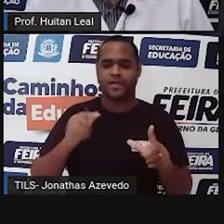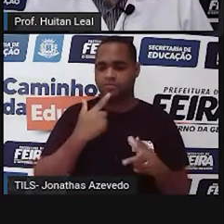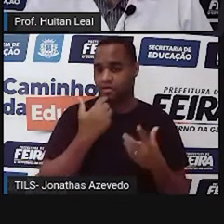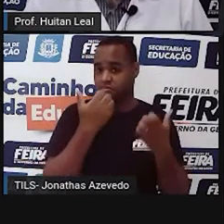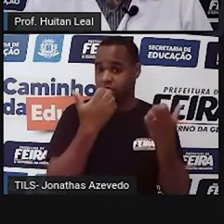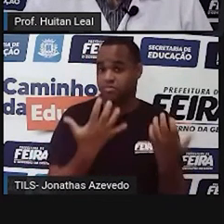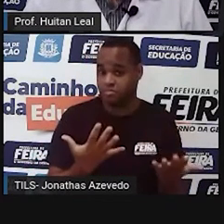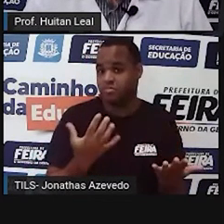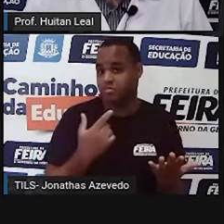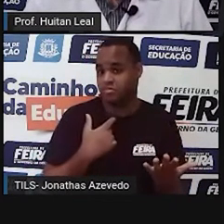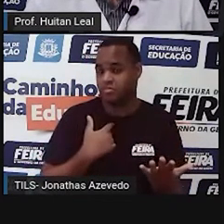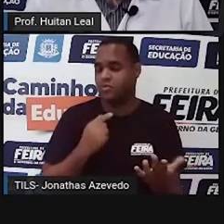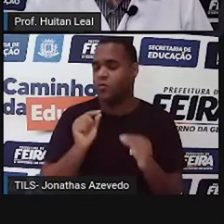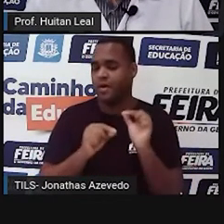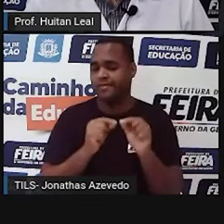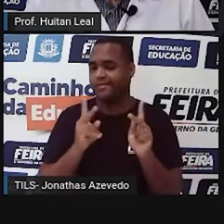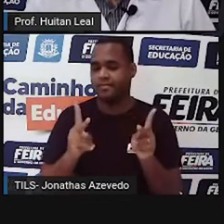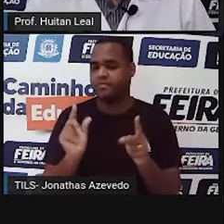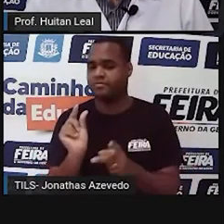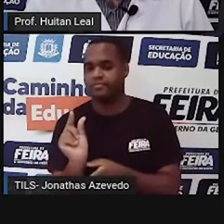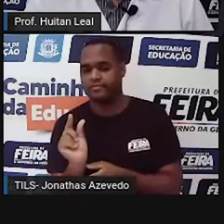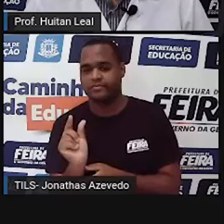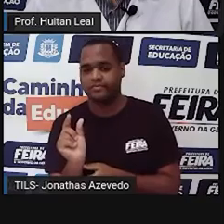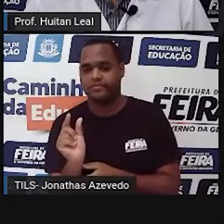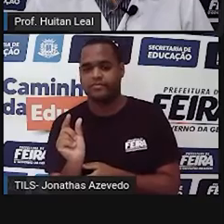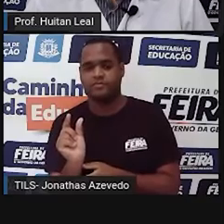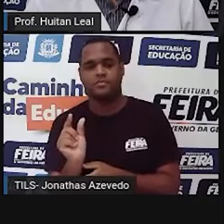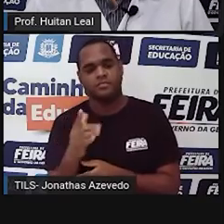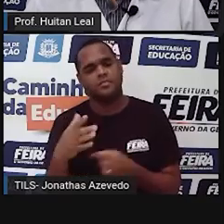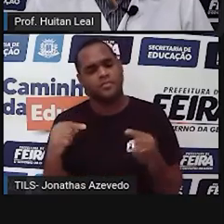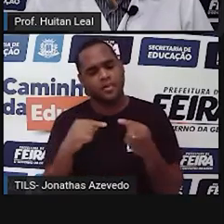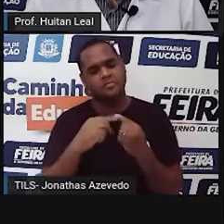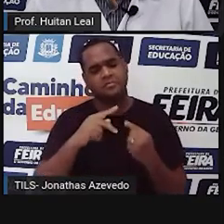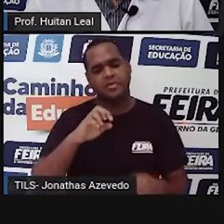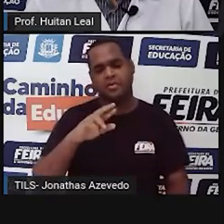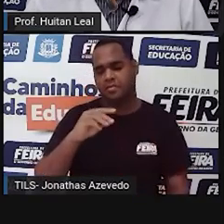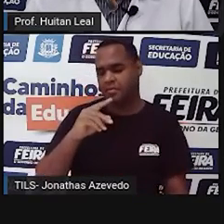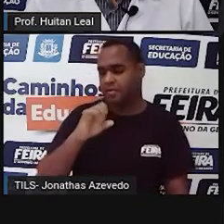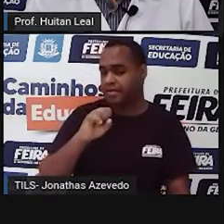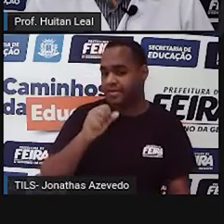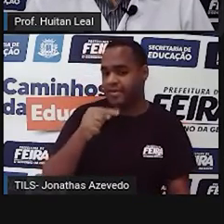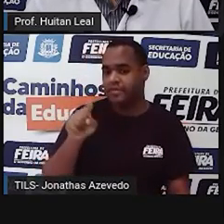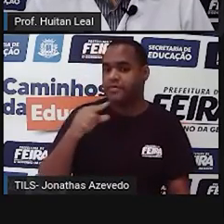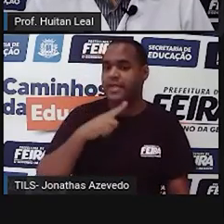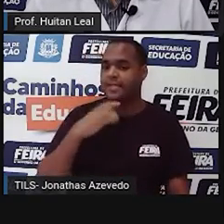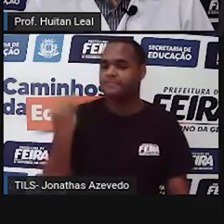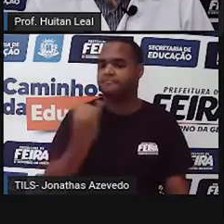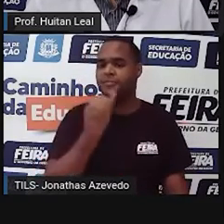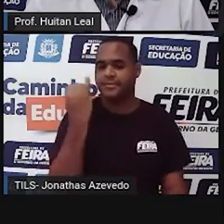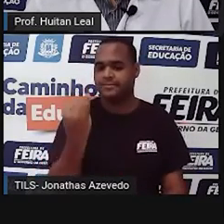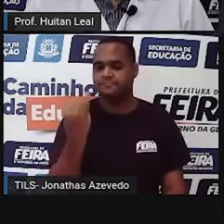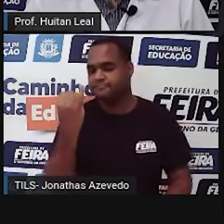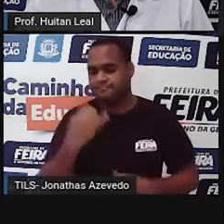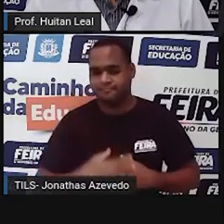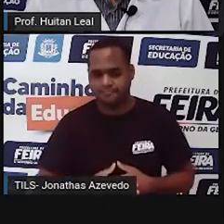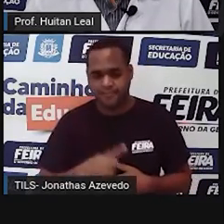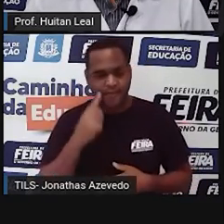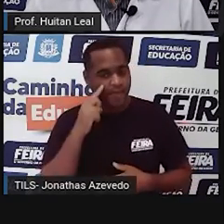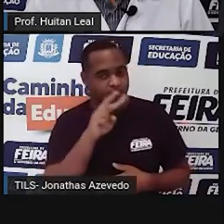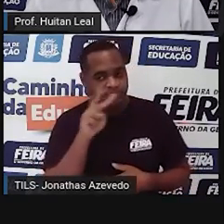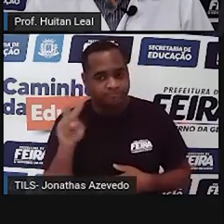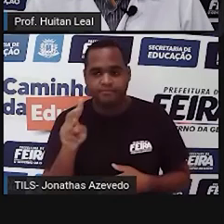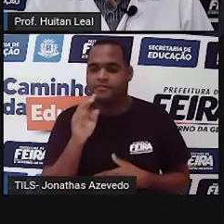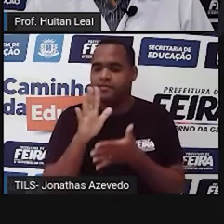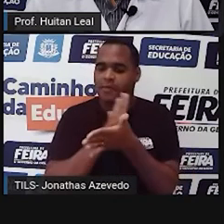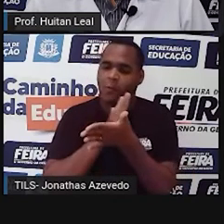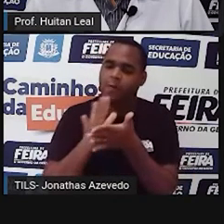dito, ela continua sendo preposição. Então, isso é uma preposição essencial. Olhem aqui alguns exemplos